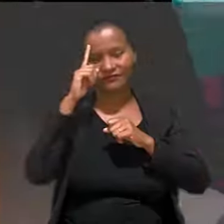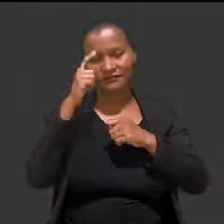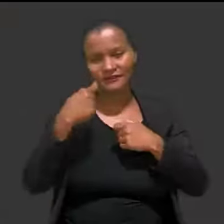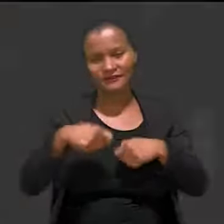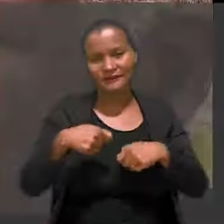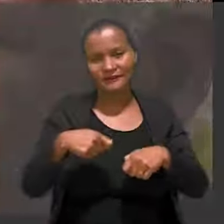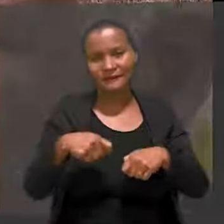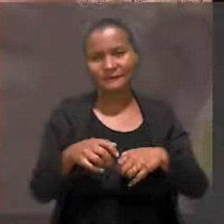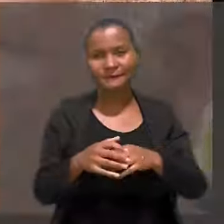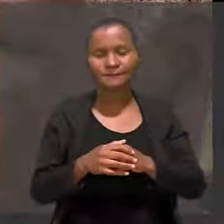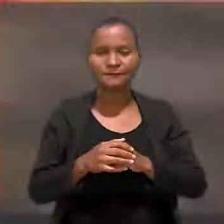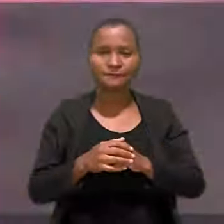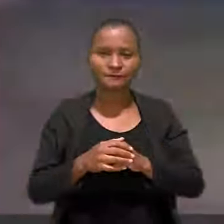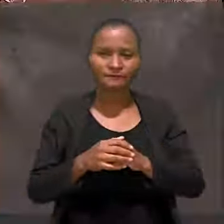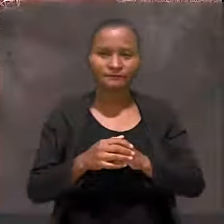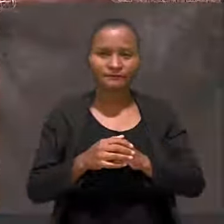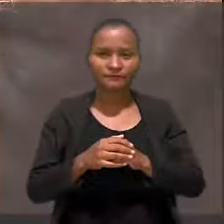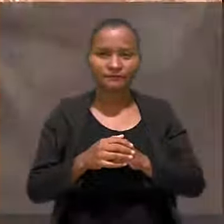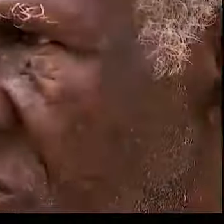dias.